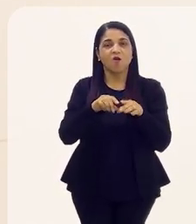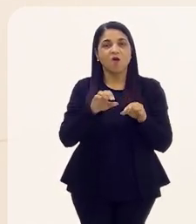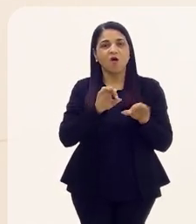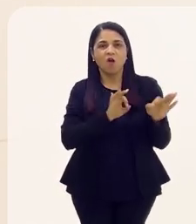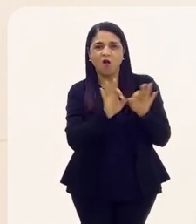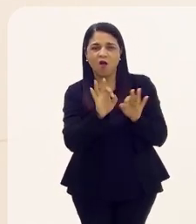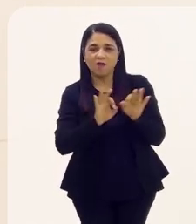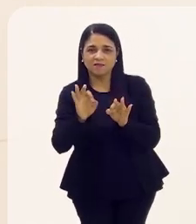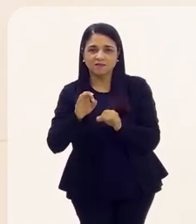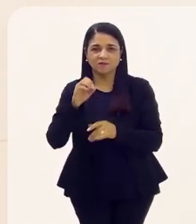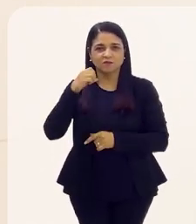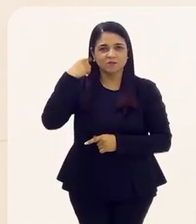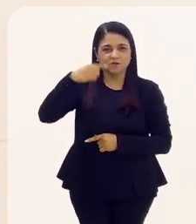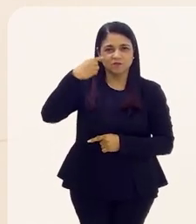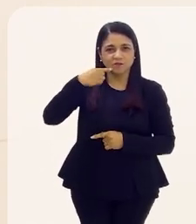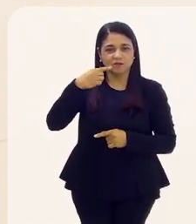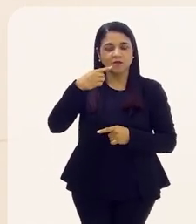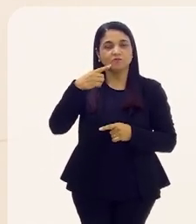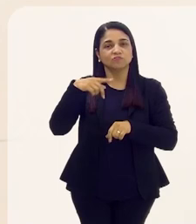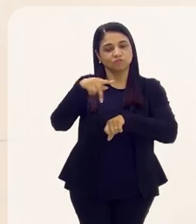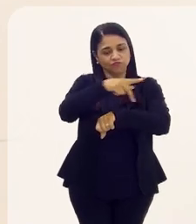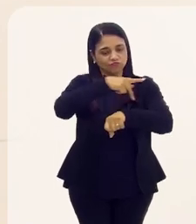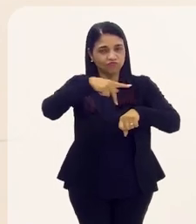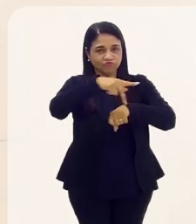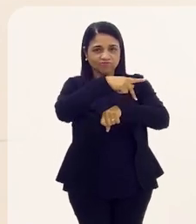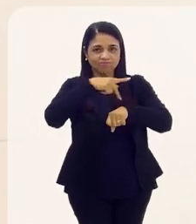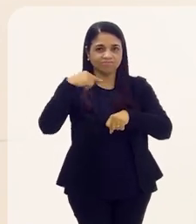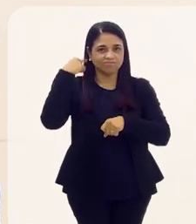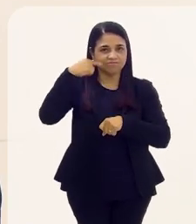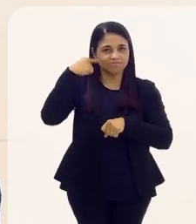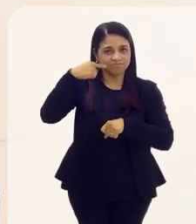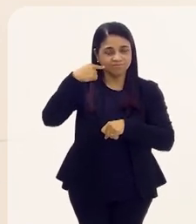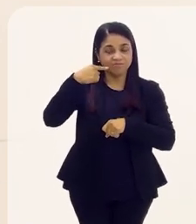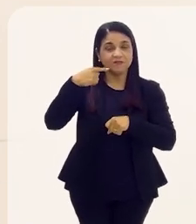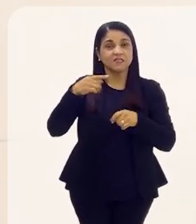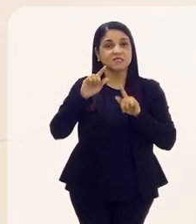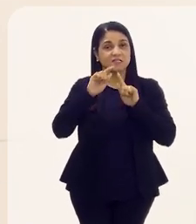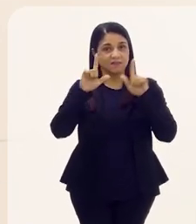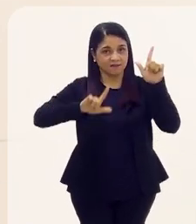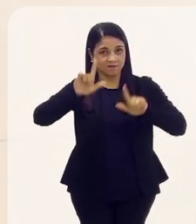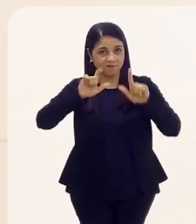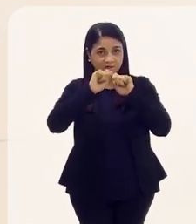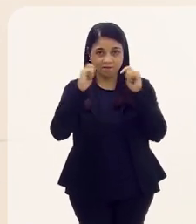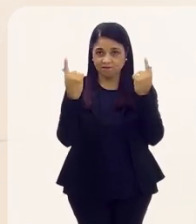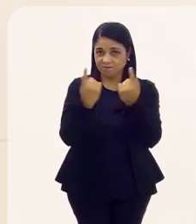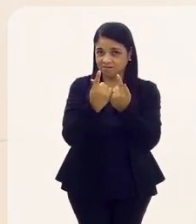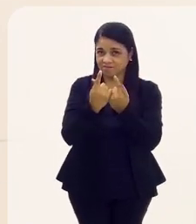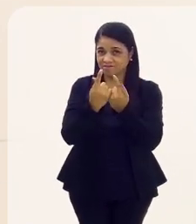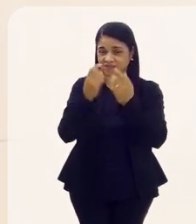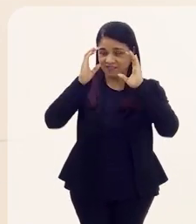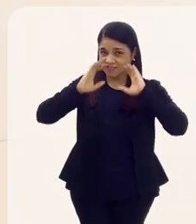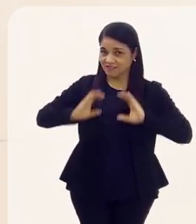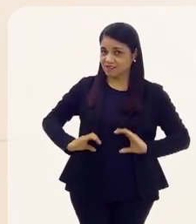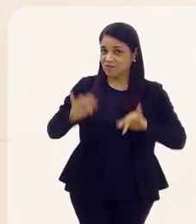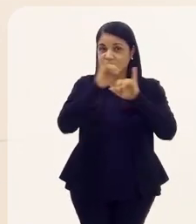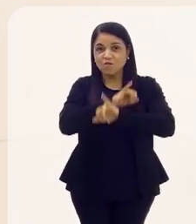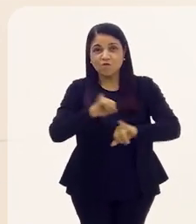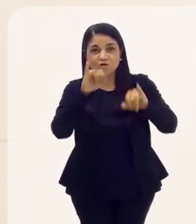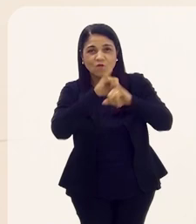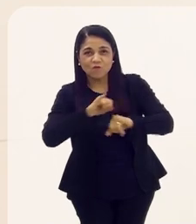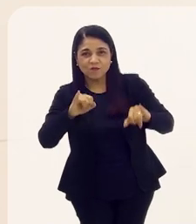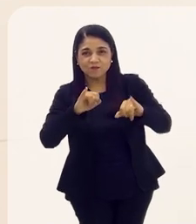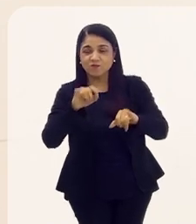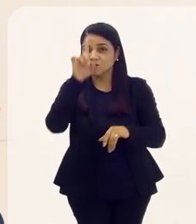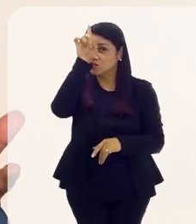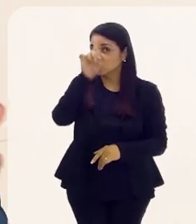dos Advogados do Brasil com a Comissão de Direito Internacional e a TV Alerj, a TV da cidadania, que traz informações